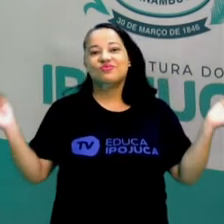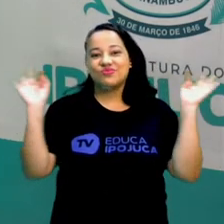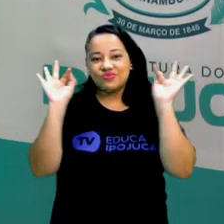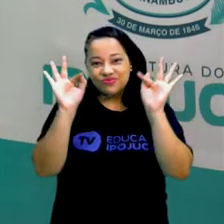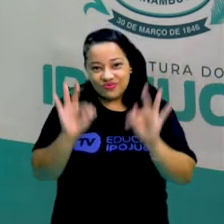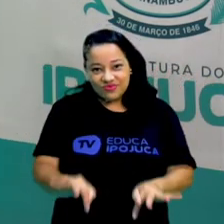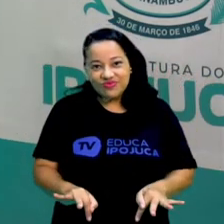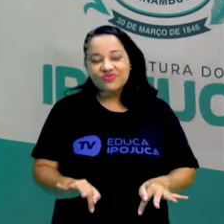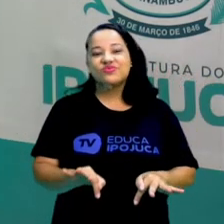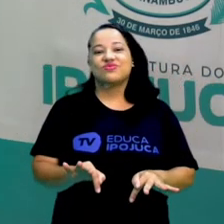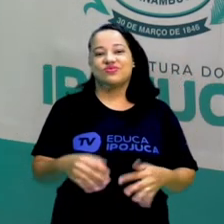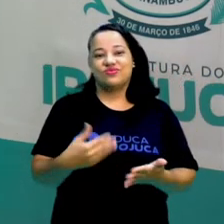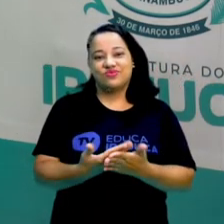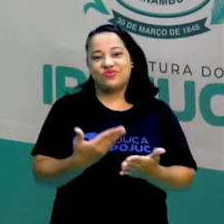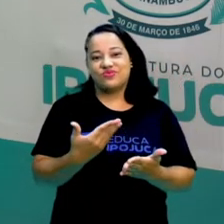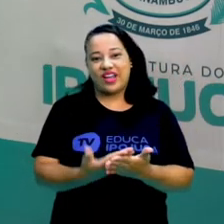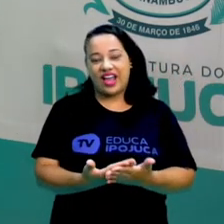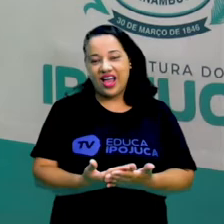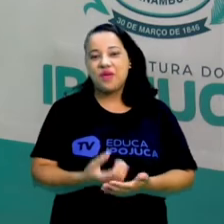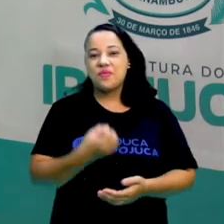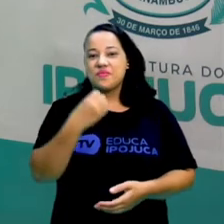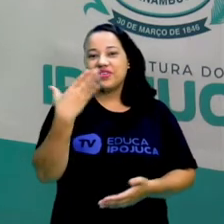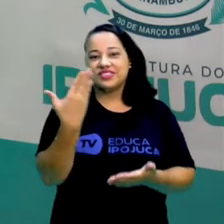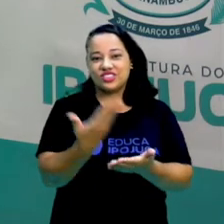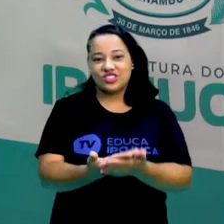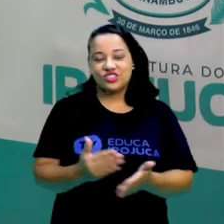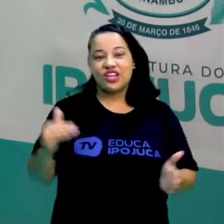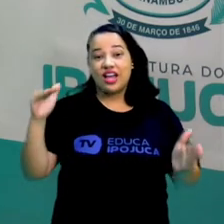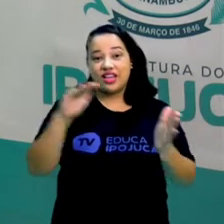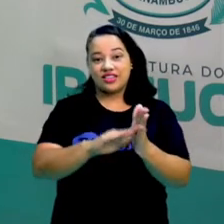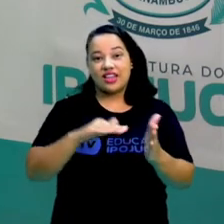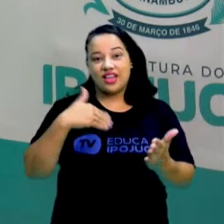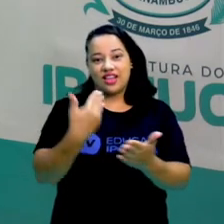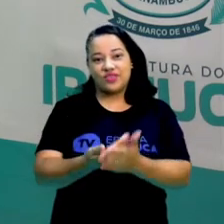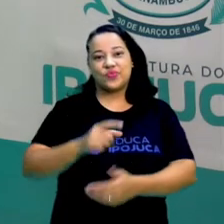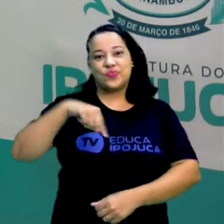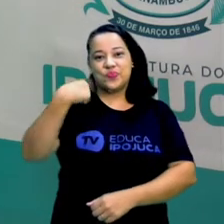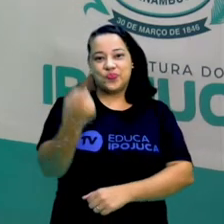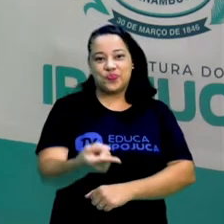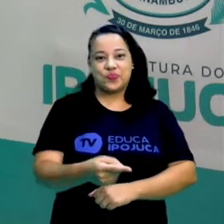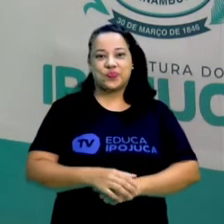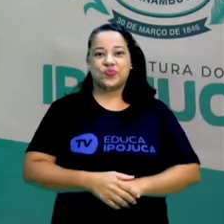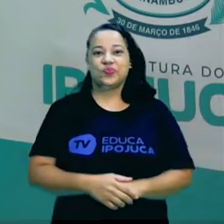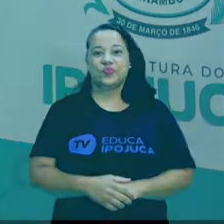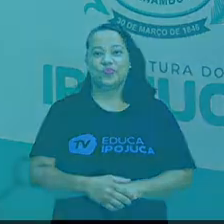finalzinho de mais uma aula. Bons estudos e até a próxima aula. estudos aula.